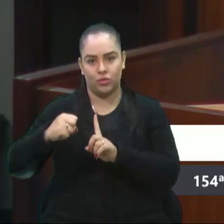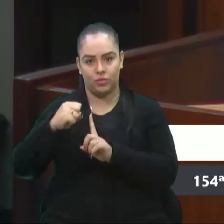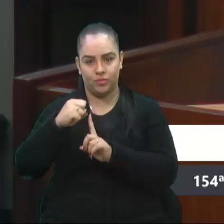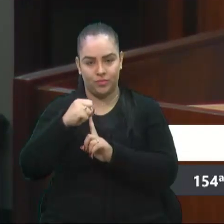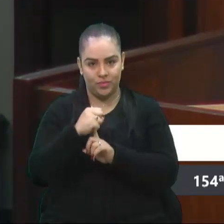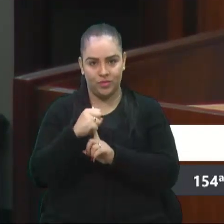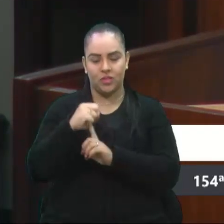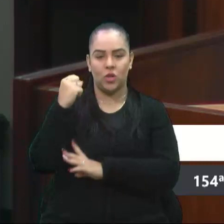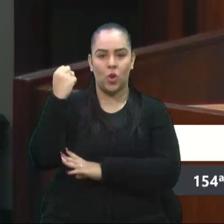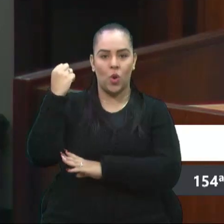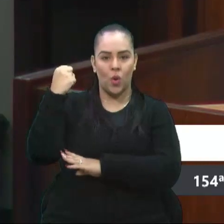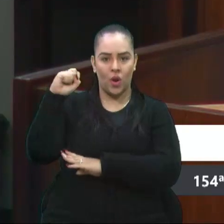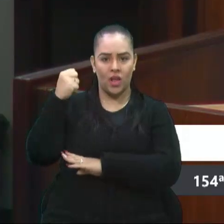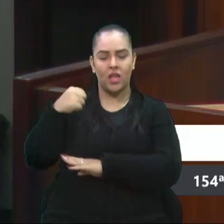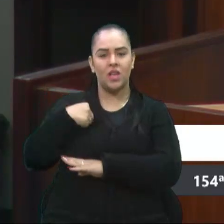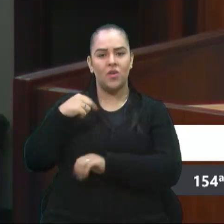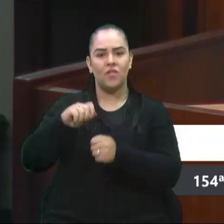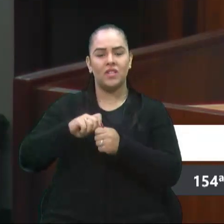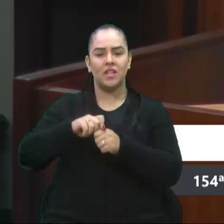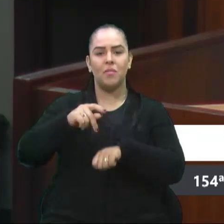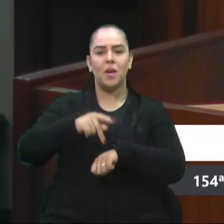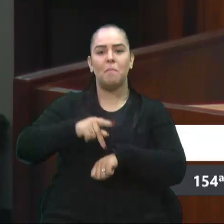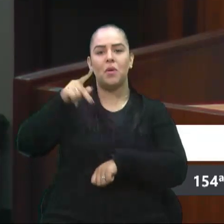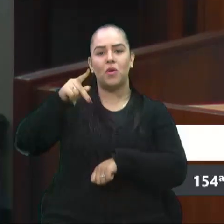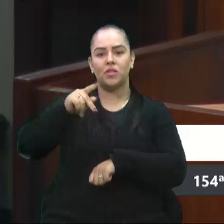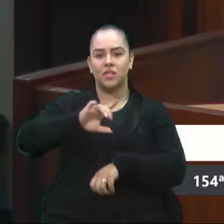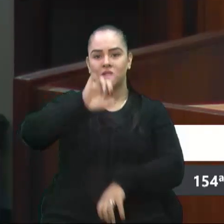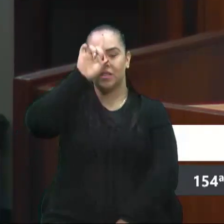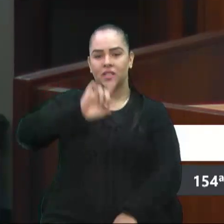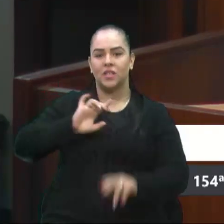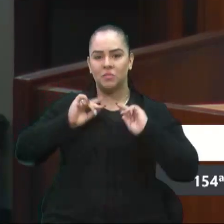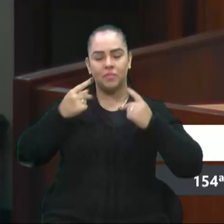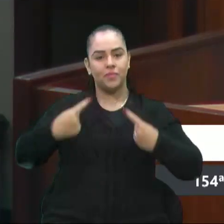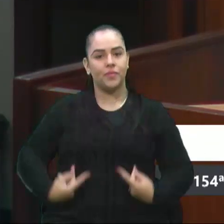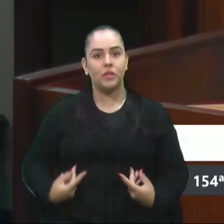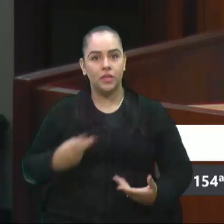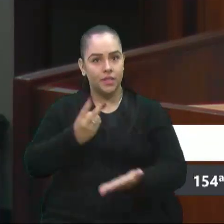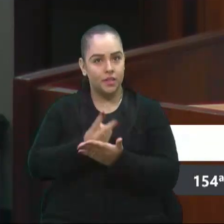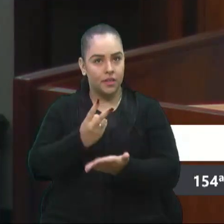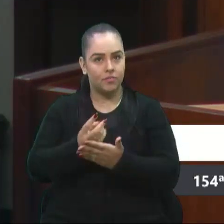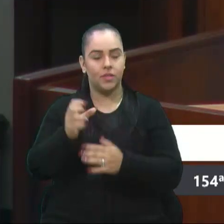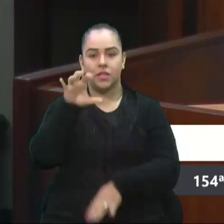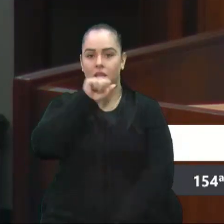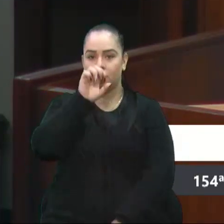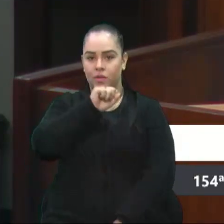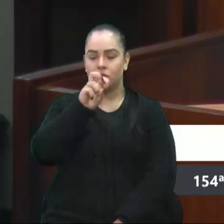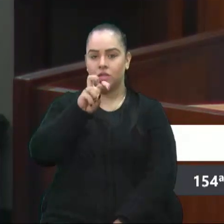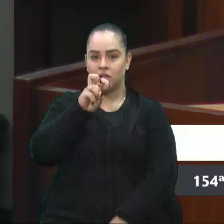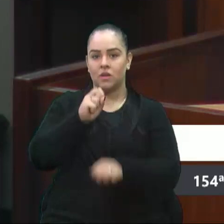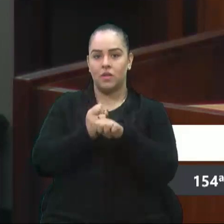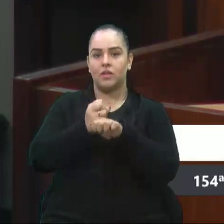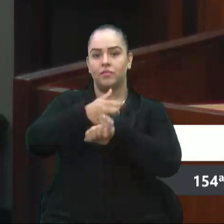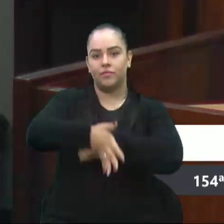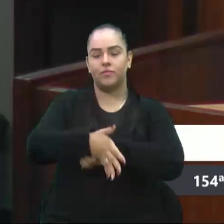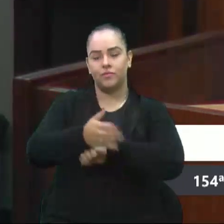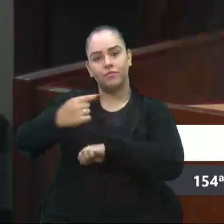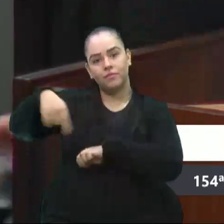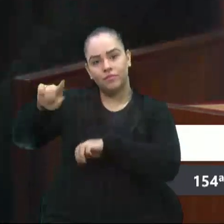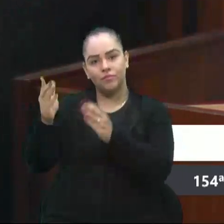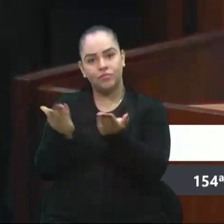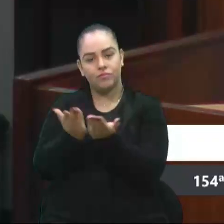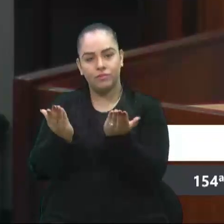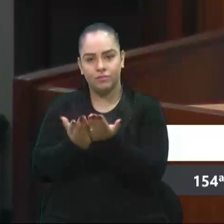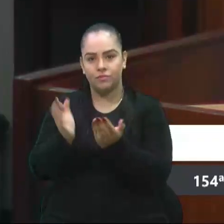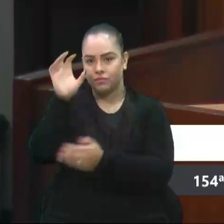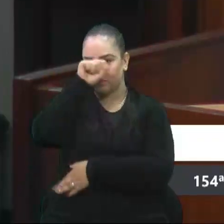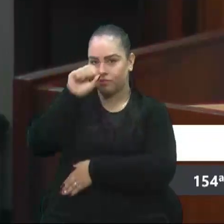busquei fazer uma pós-graduação em direitos humanos. E é todos os sábados, saia às cinco da manhã, mas para poder estudar e aprender um pouquinho. E as